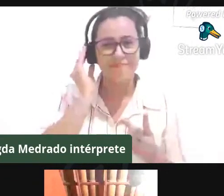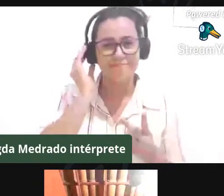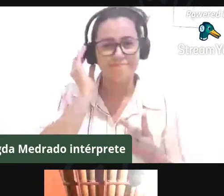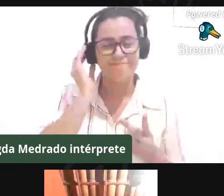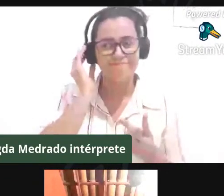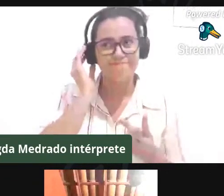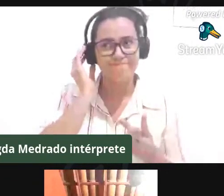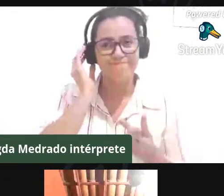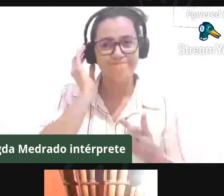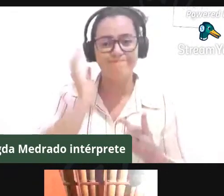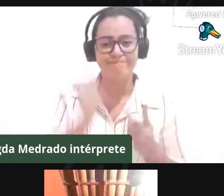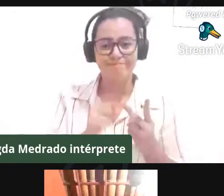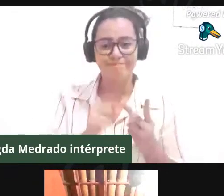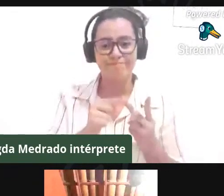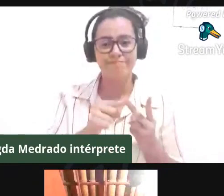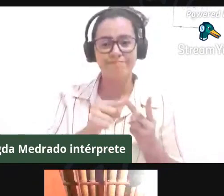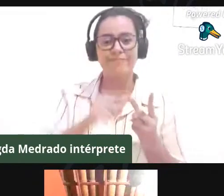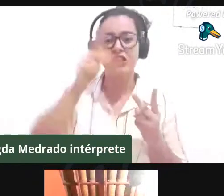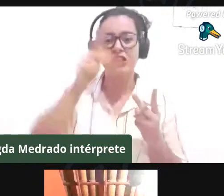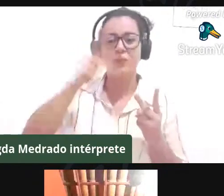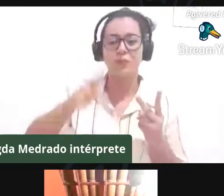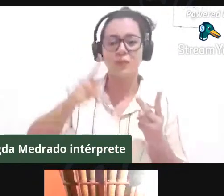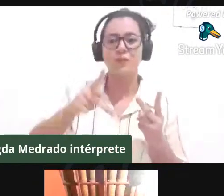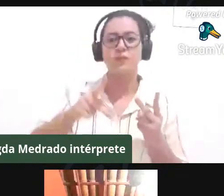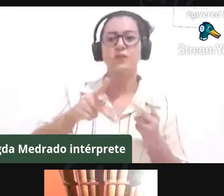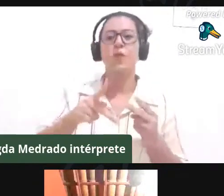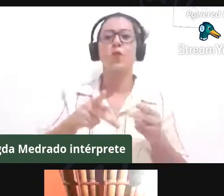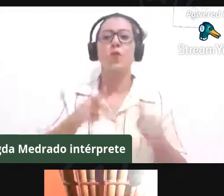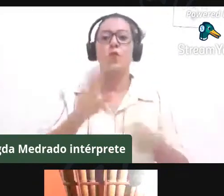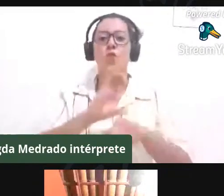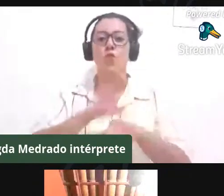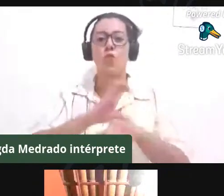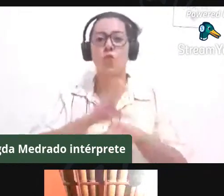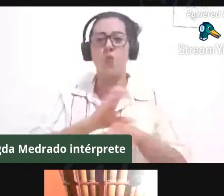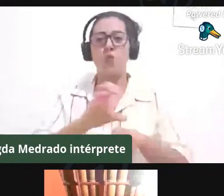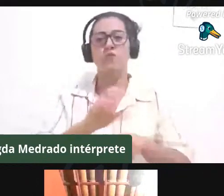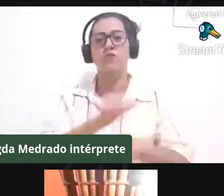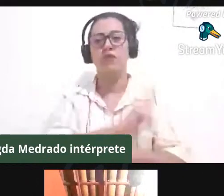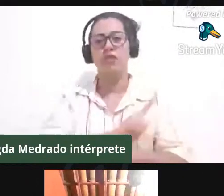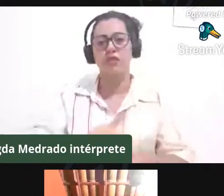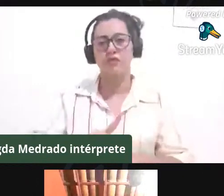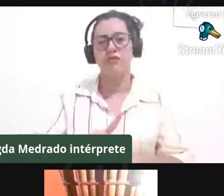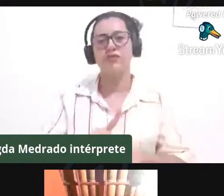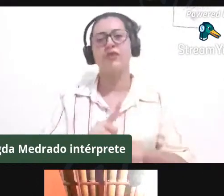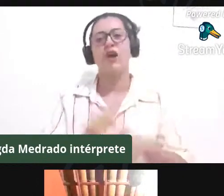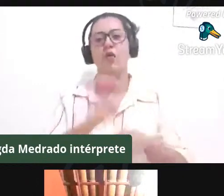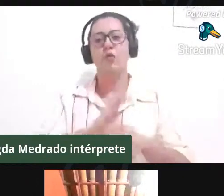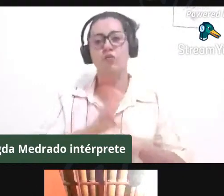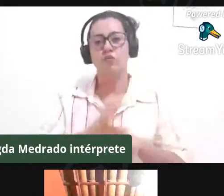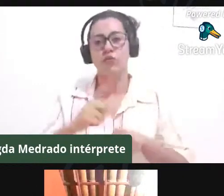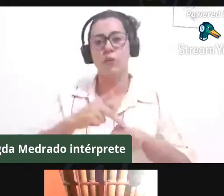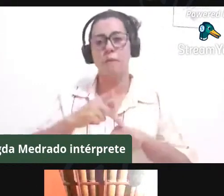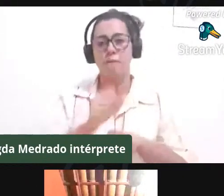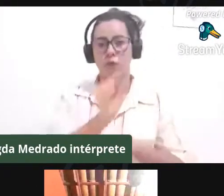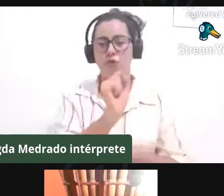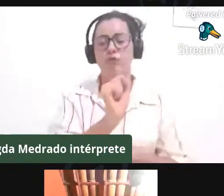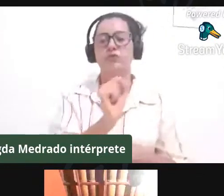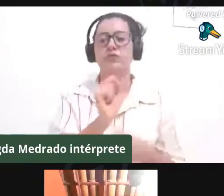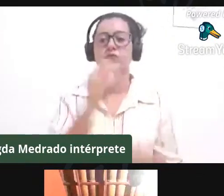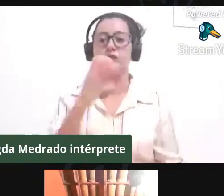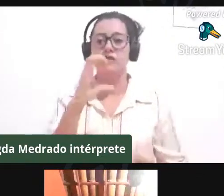do curso de licenciatura em Educação do Campo e do Programa de Pós-Graduação em Ciência e Educação do Campo.